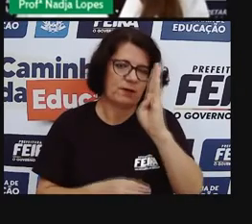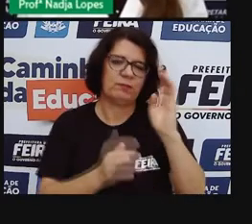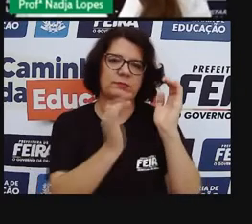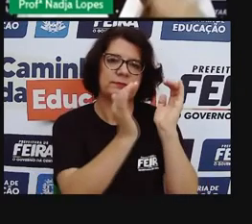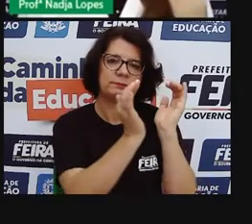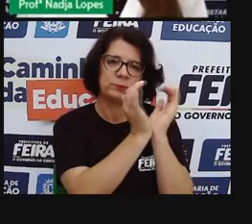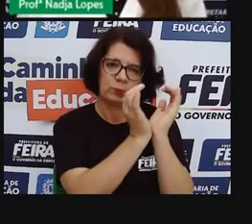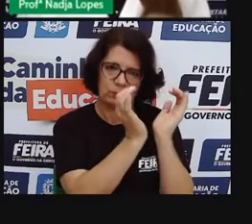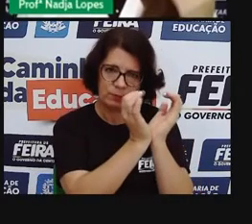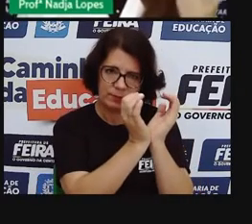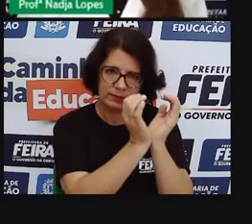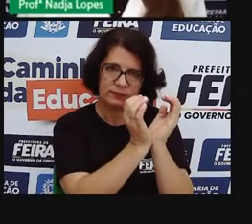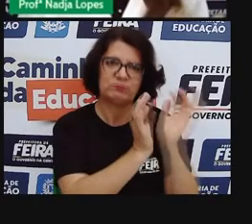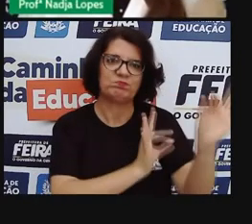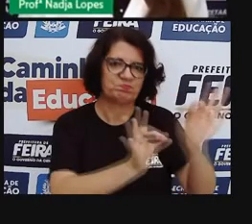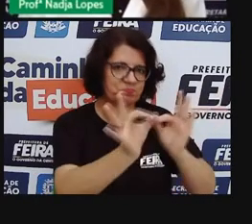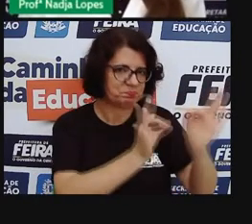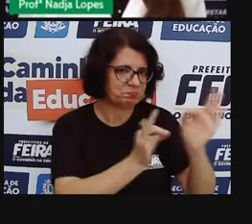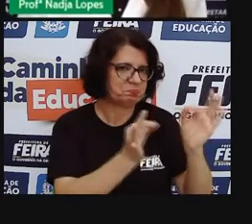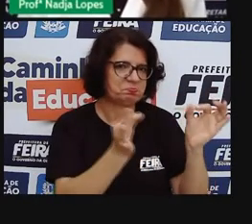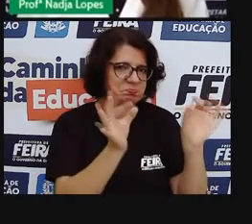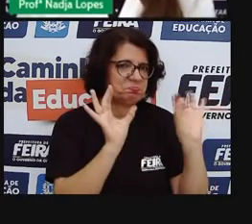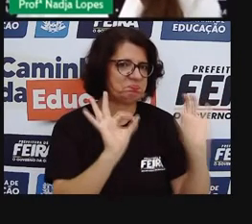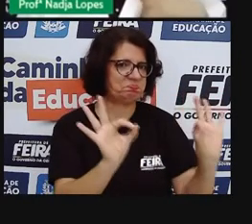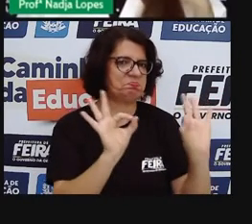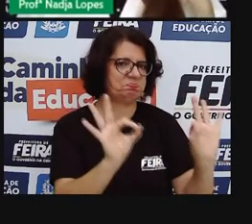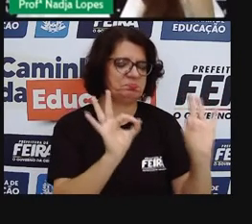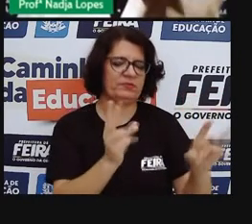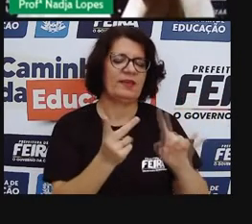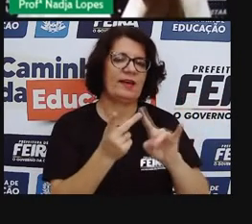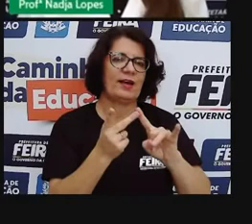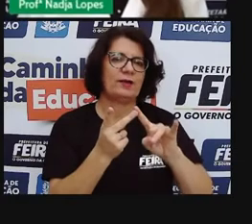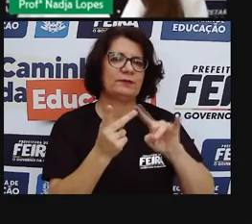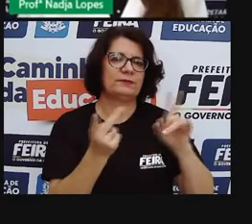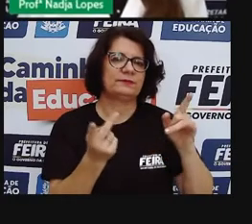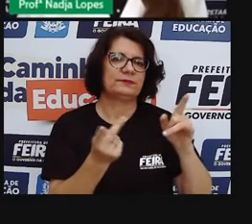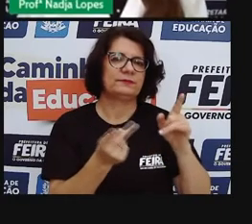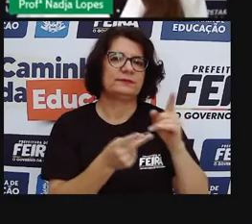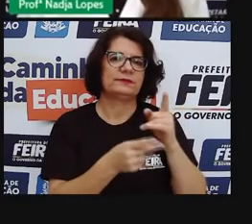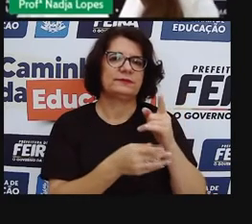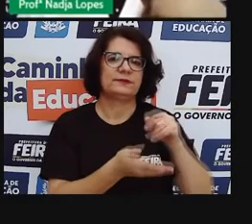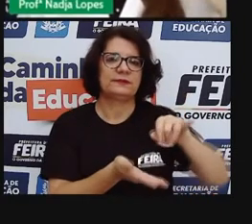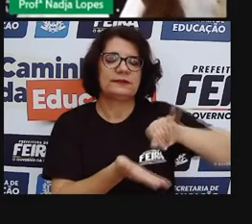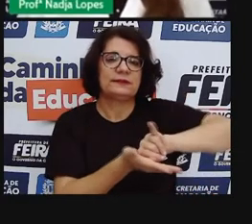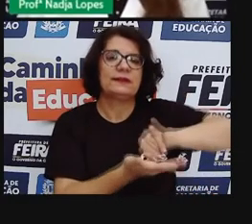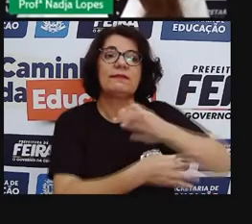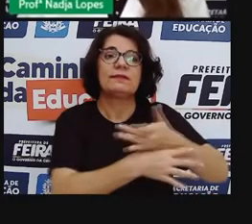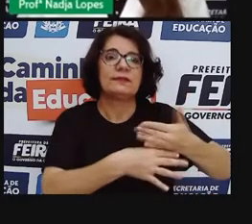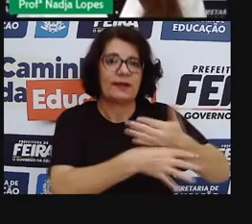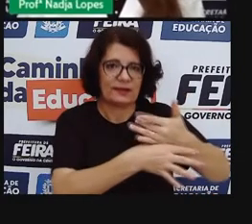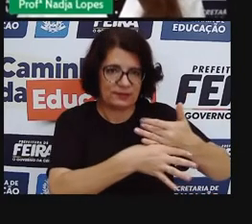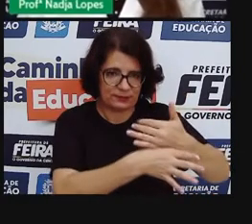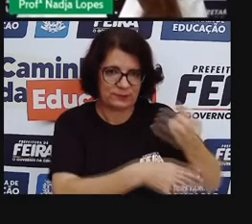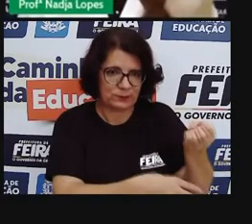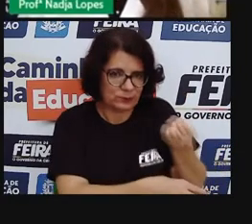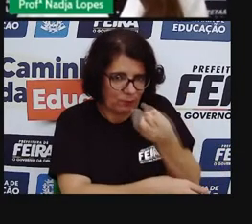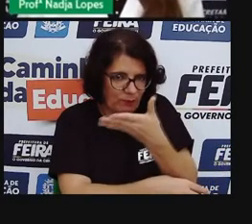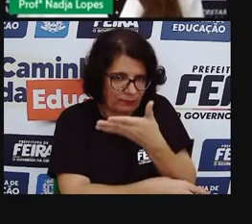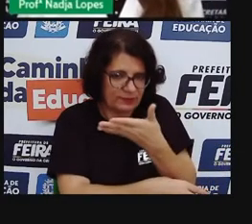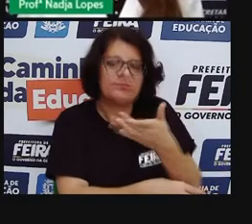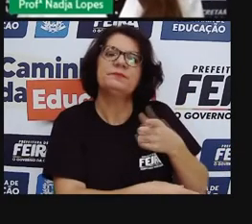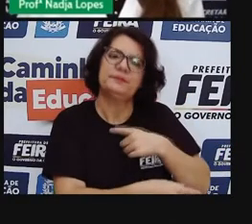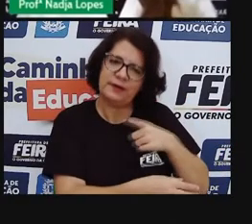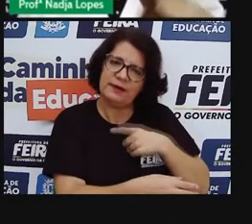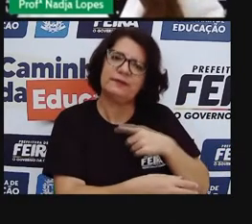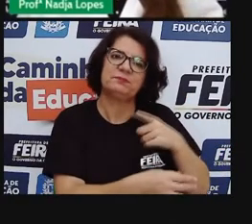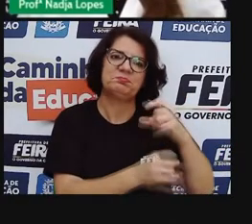né? Essas feiras da Cidade Nova, do Tomba, da Estação, elas ganham muito destaque pelo tamanho, pela importância